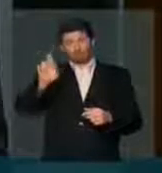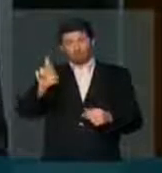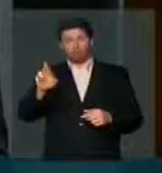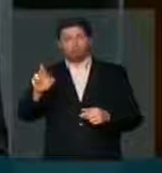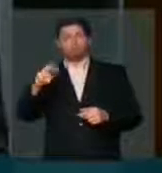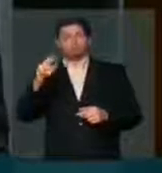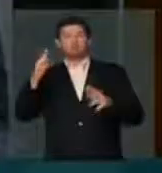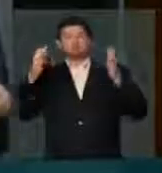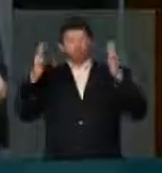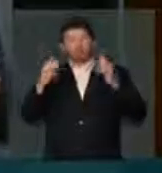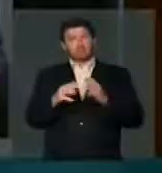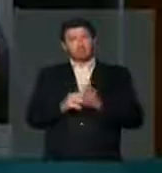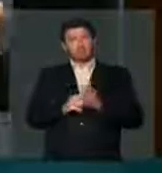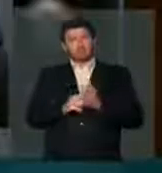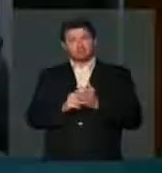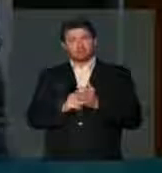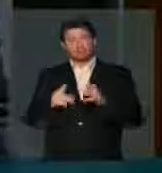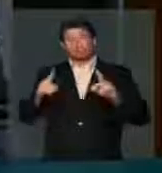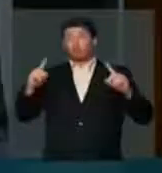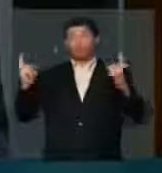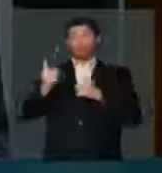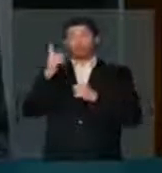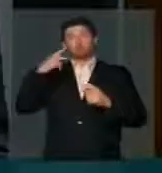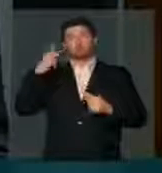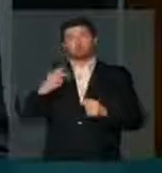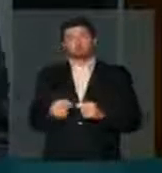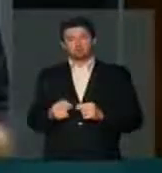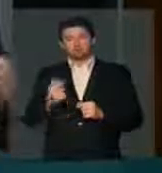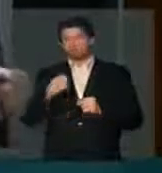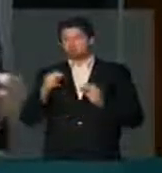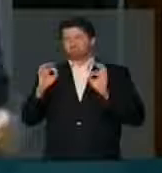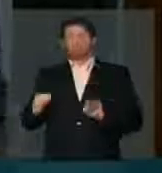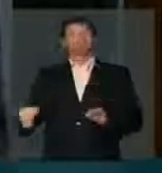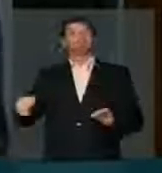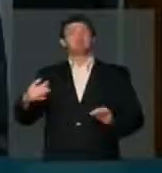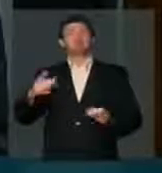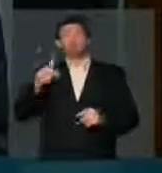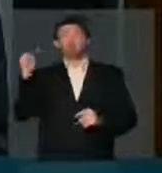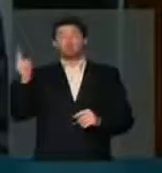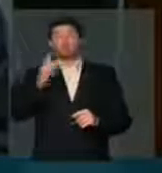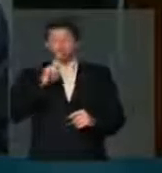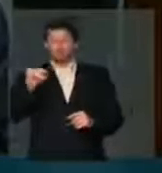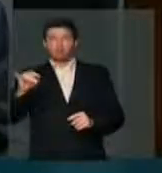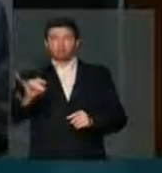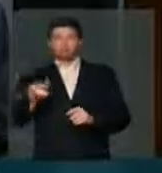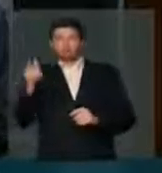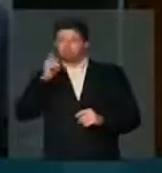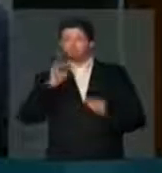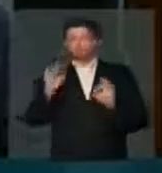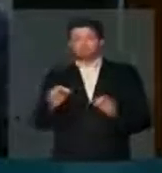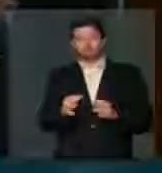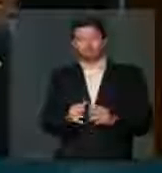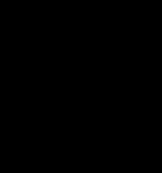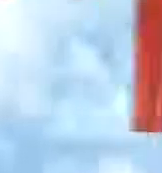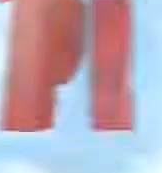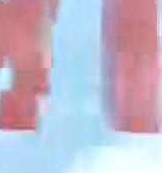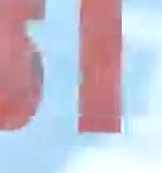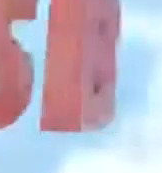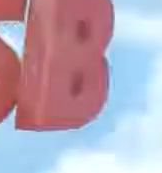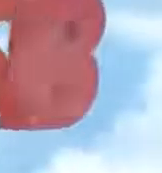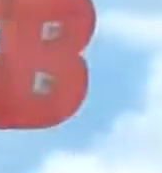Parabéns, Vilmar Rezende. Mas parabéns a todos os vereadores, que eu tenho certeza que todos vão... Presidente. Muito bem.